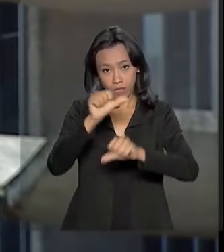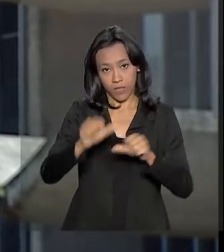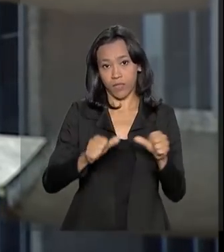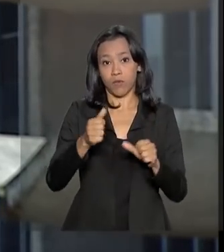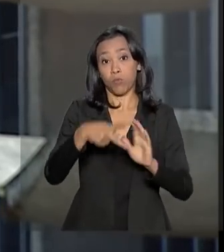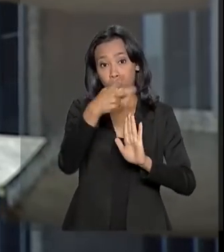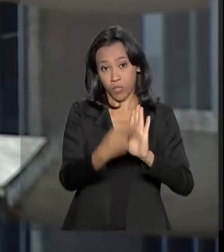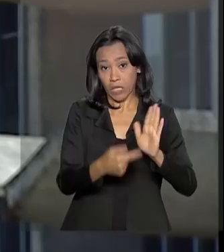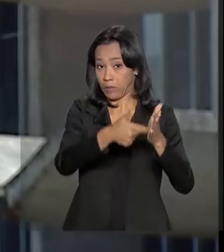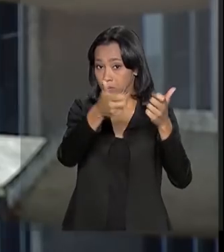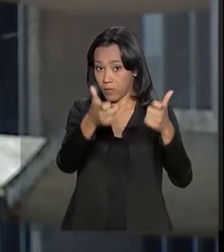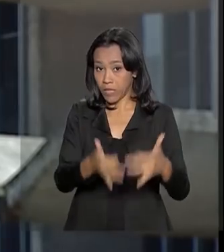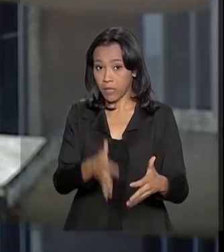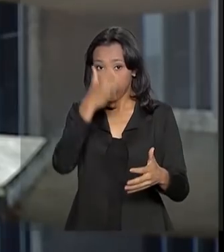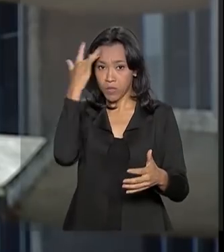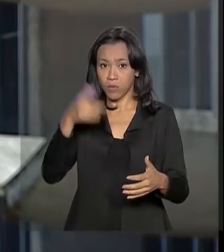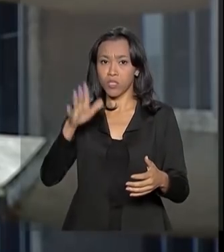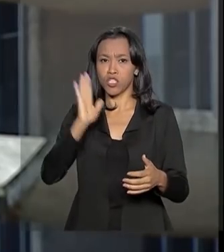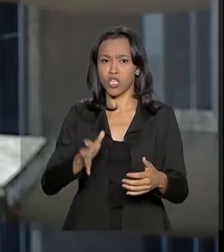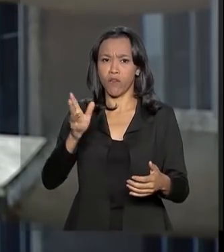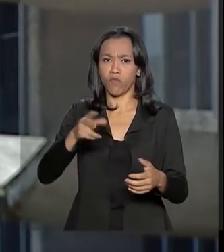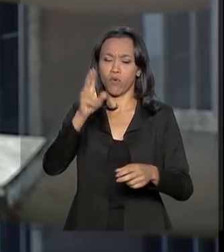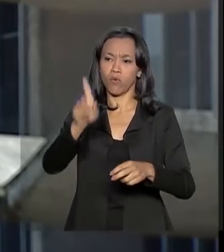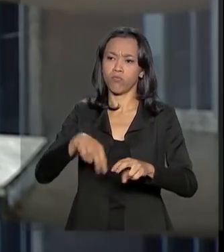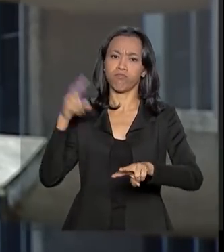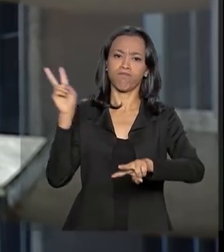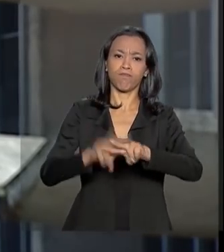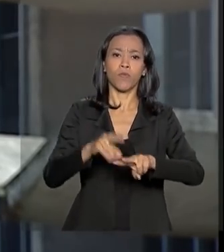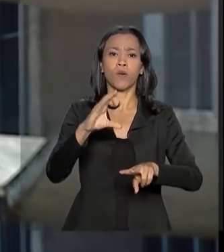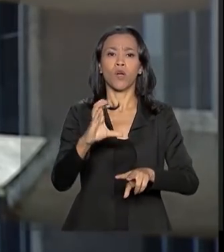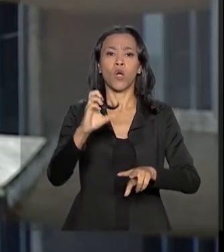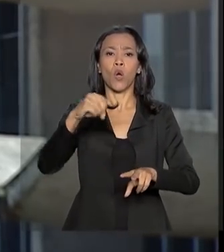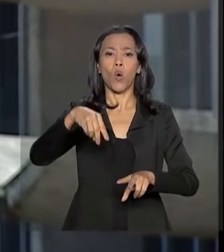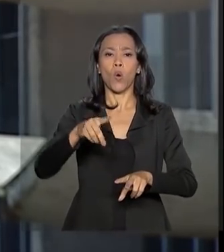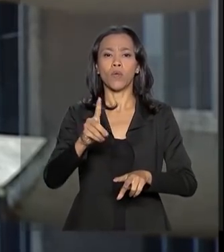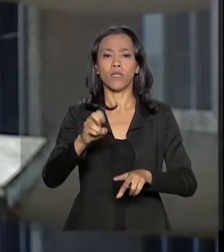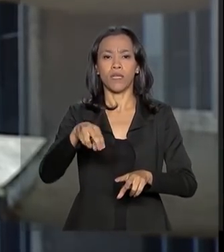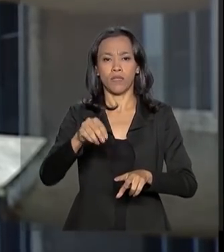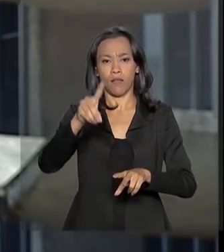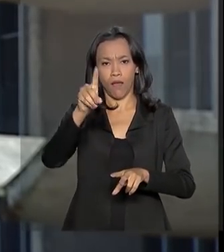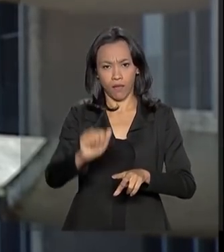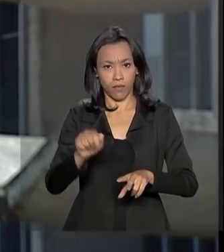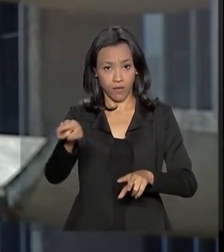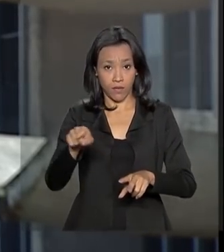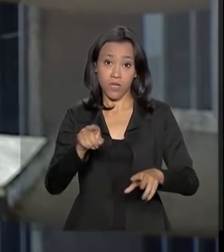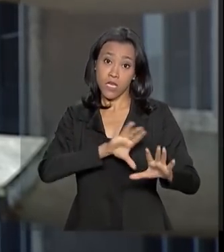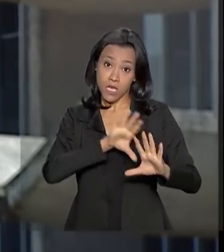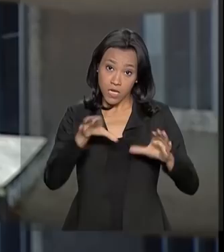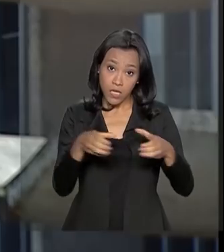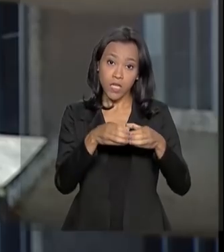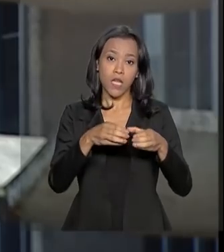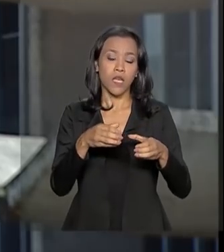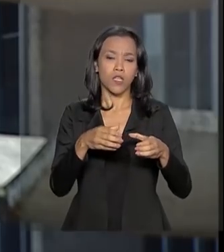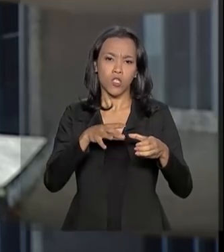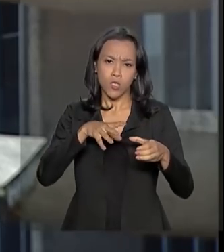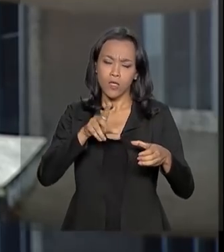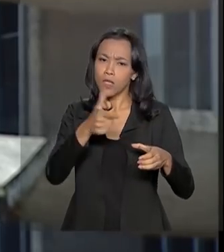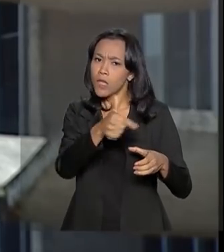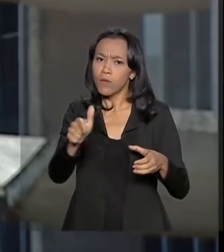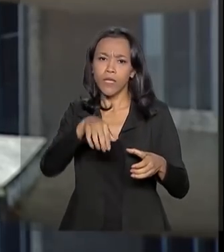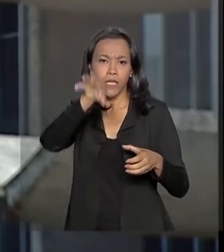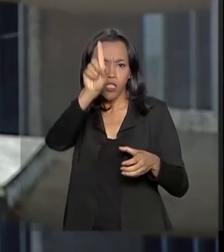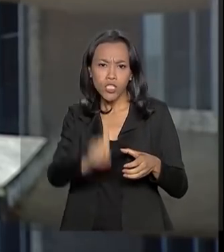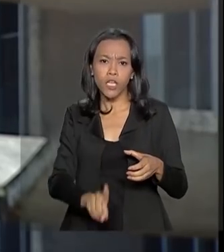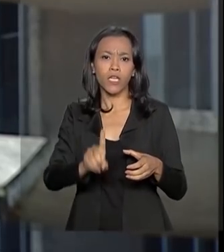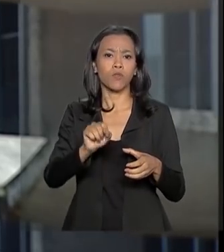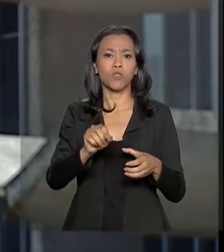condenadas, que sejam comprovadamente integrantes de organizações criminosas, não tenham direito à progressão